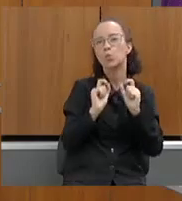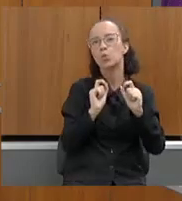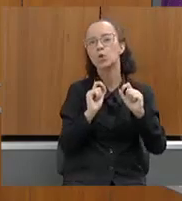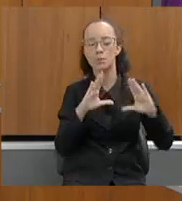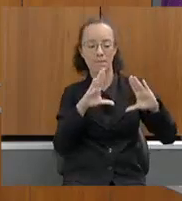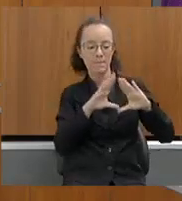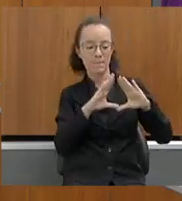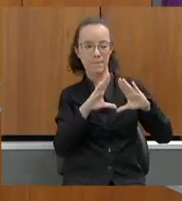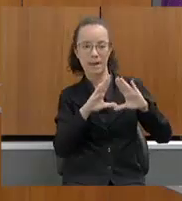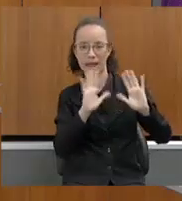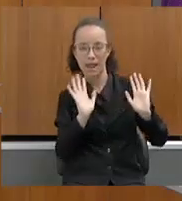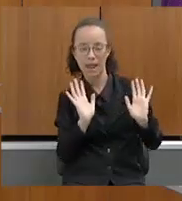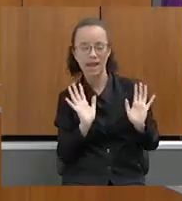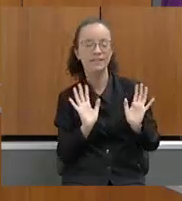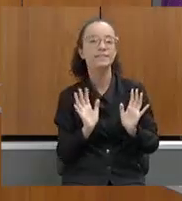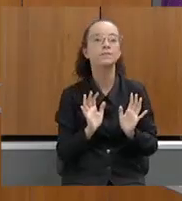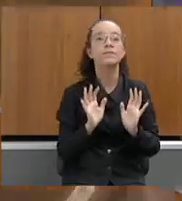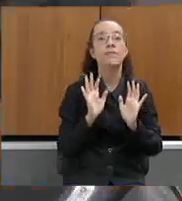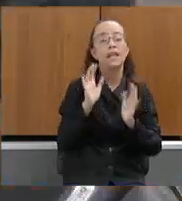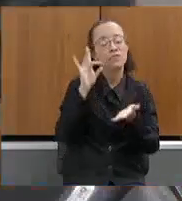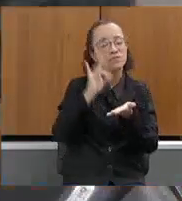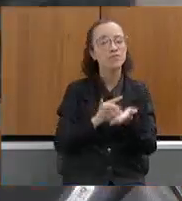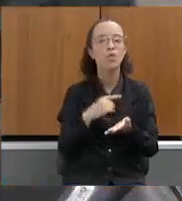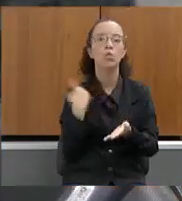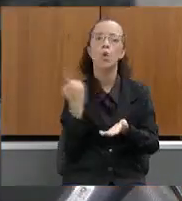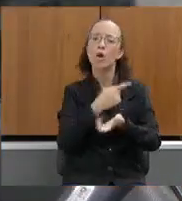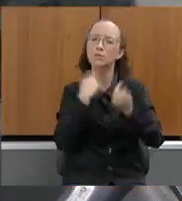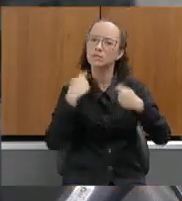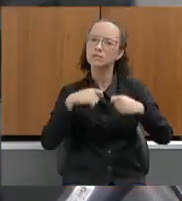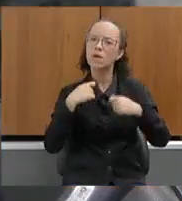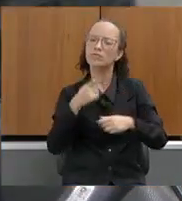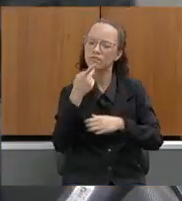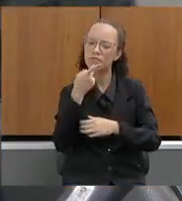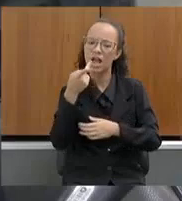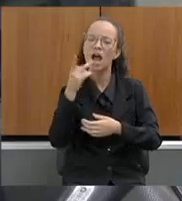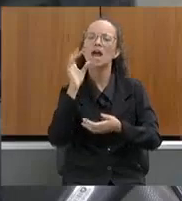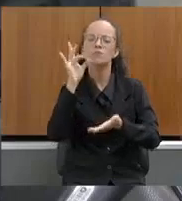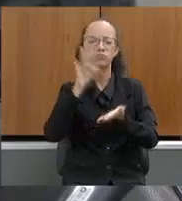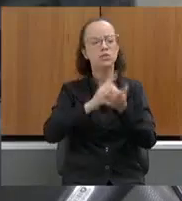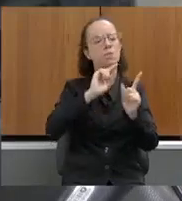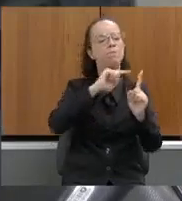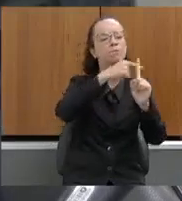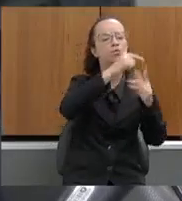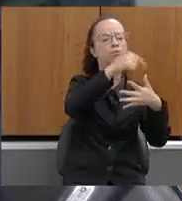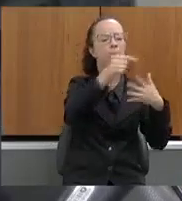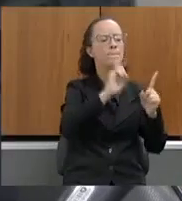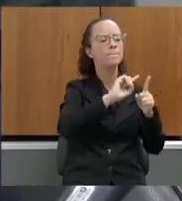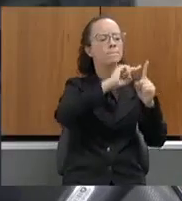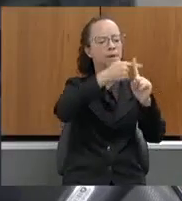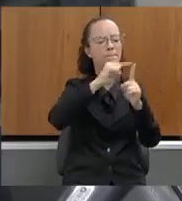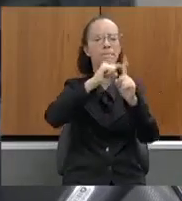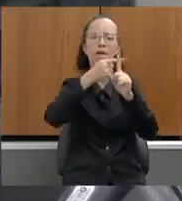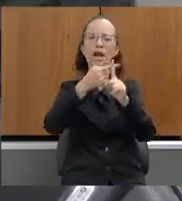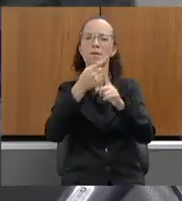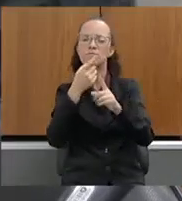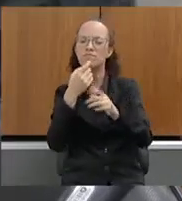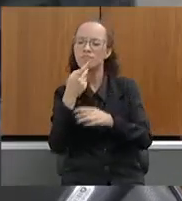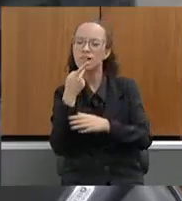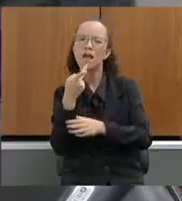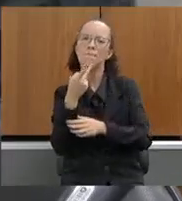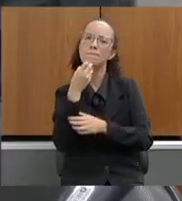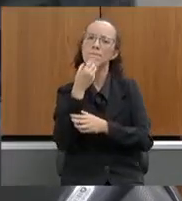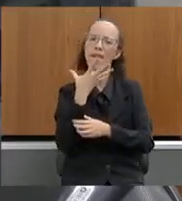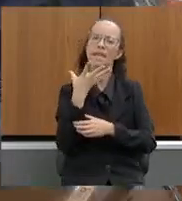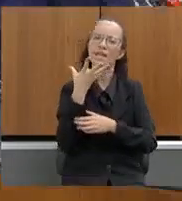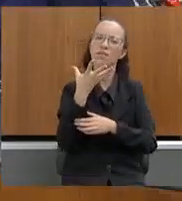Beniza, mas, na realidade, a gente precisa destacar o que tem de positivo e o que tem de diferente nesse